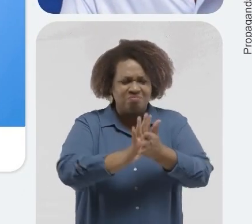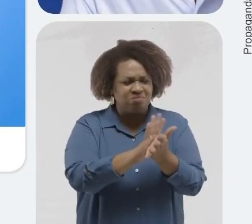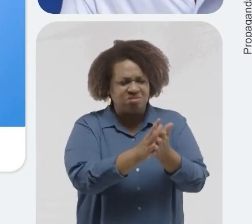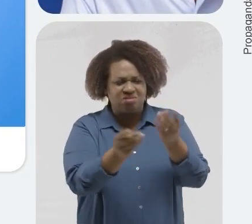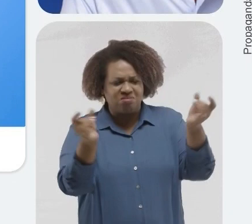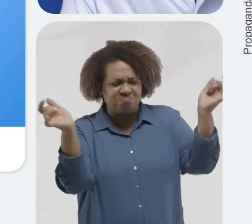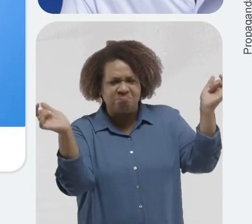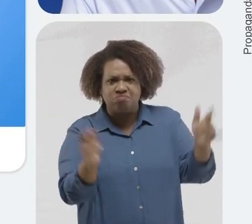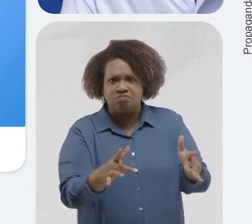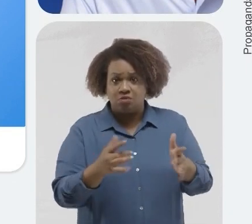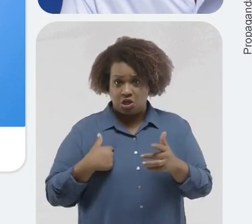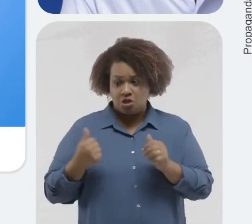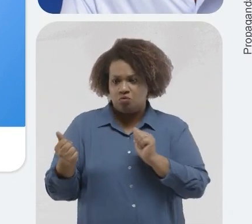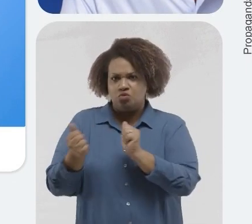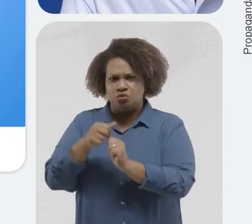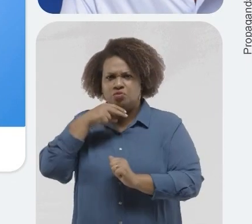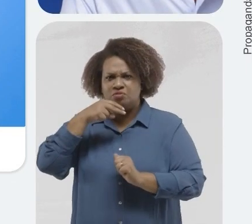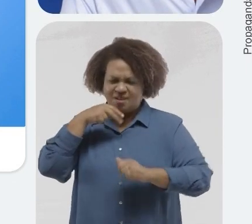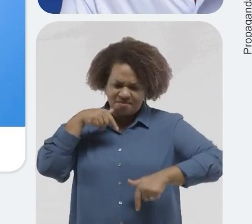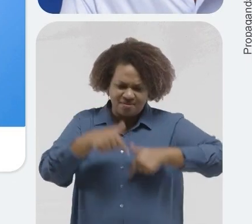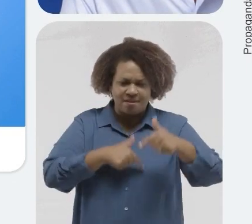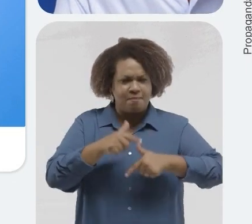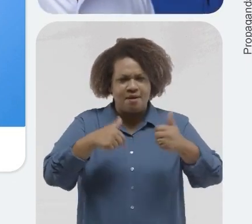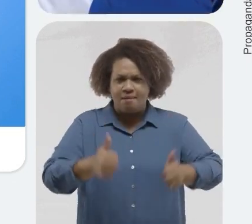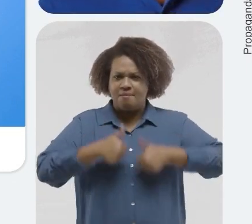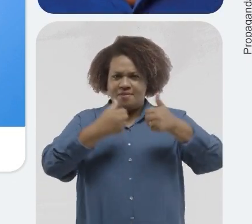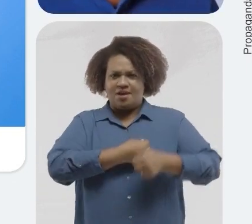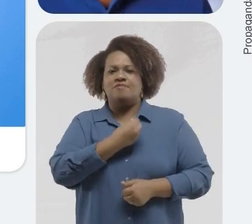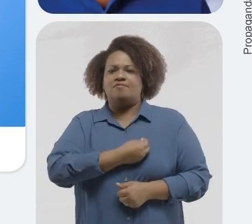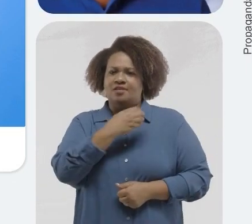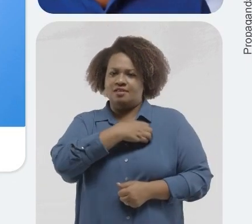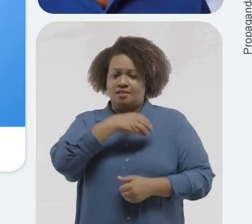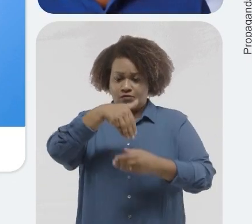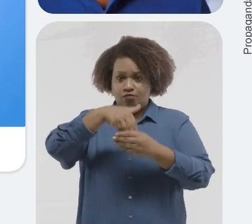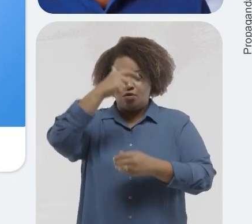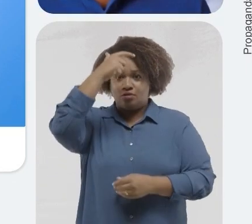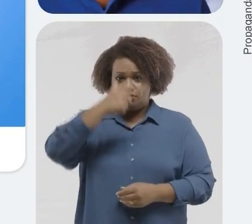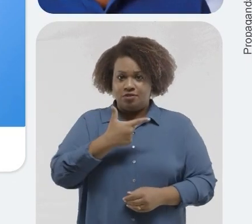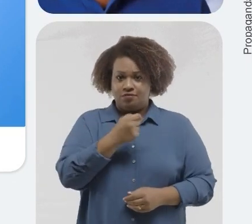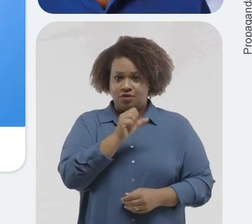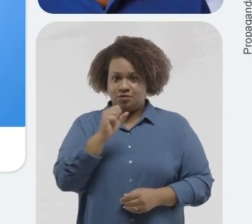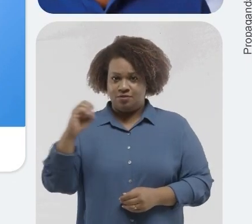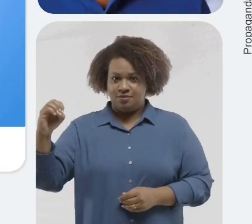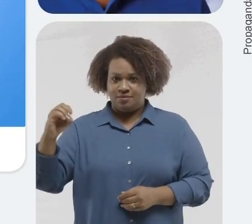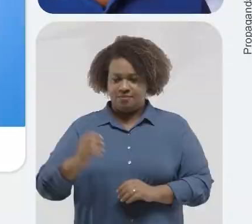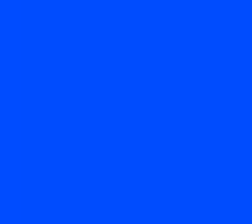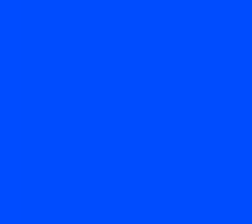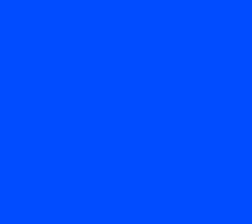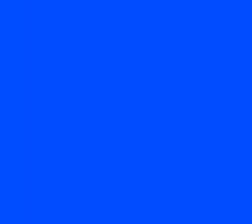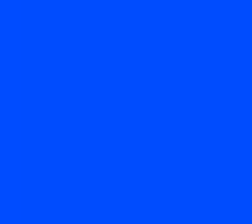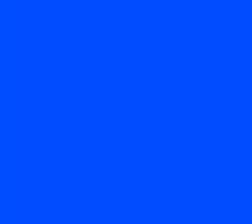está. Ao lado de ACM Neto, vamos trabalhar para melhorar a vida dos baianos. Vote Ricardo Almeida, 28.